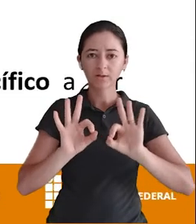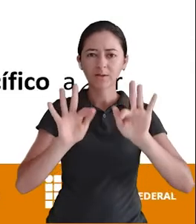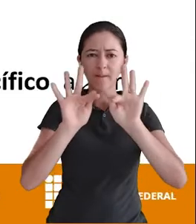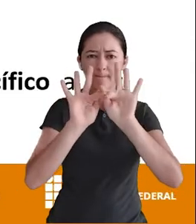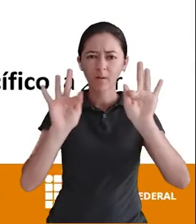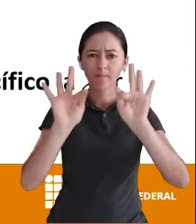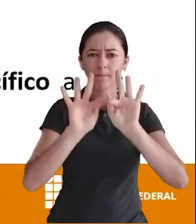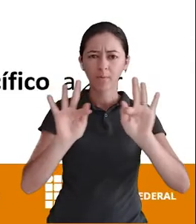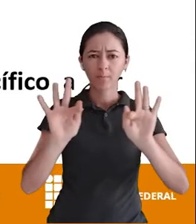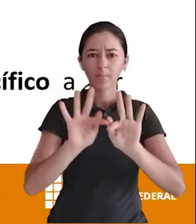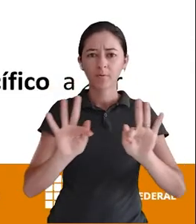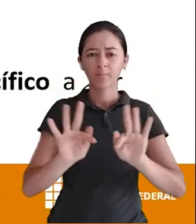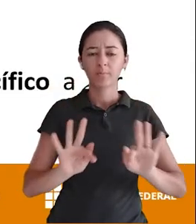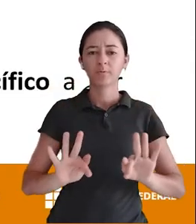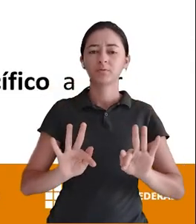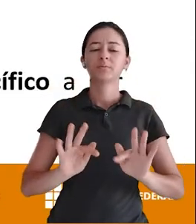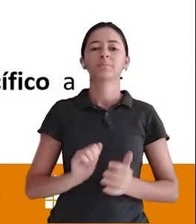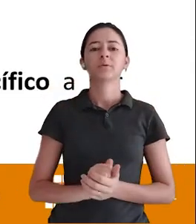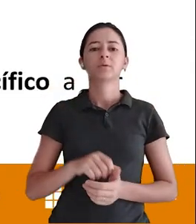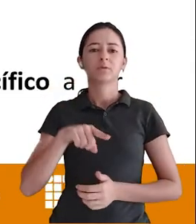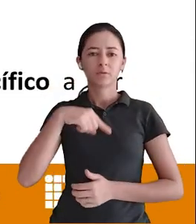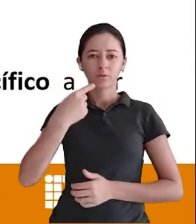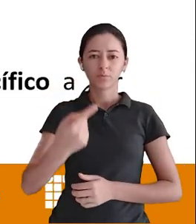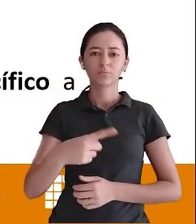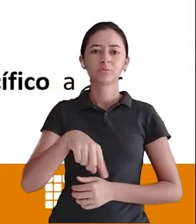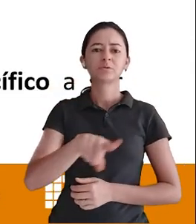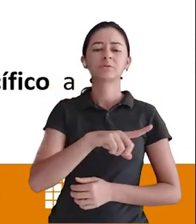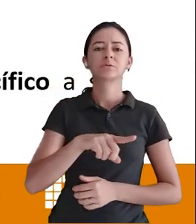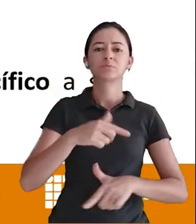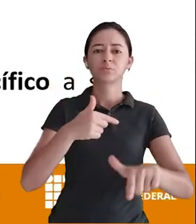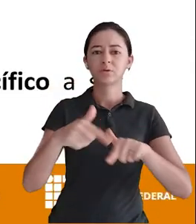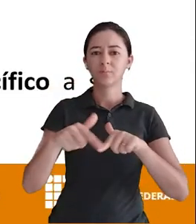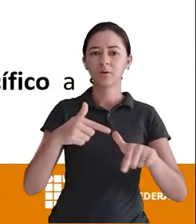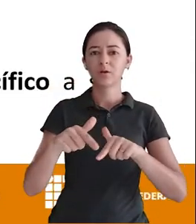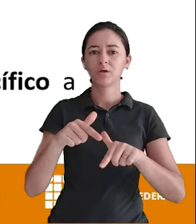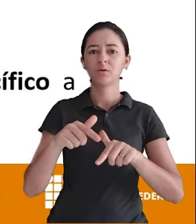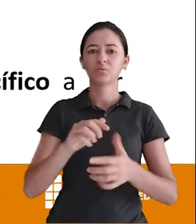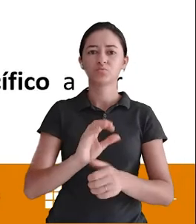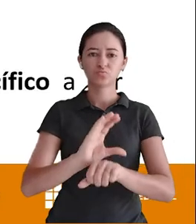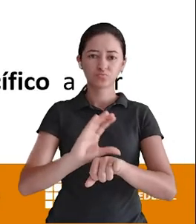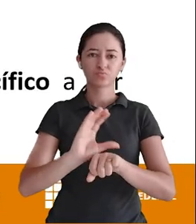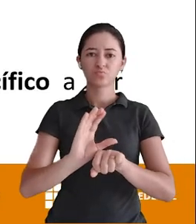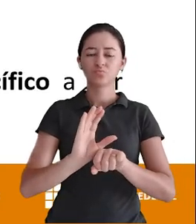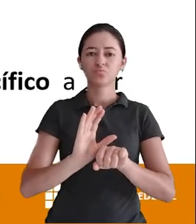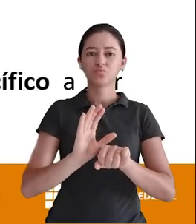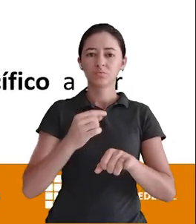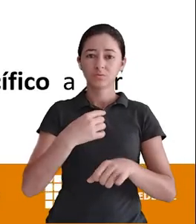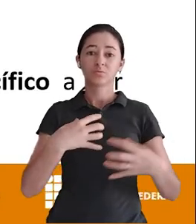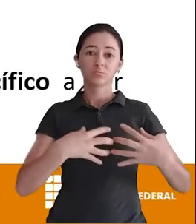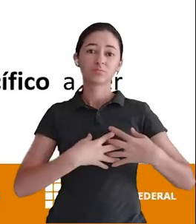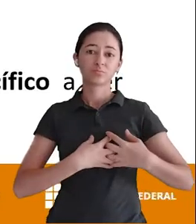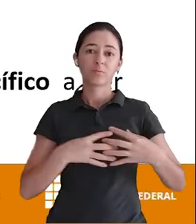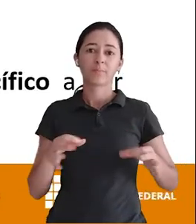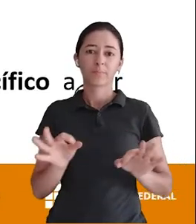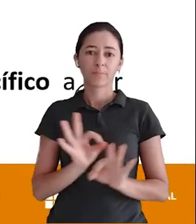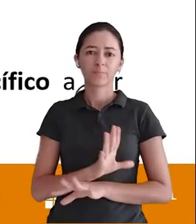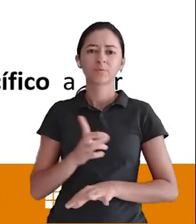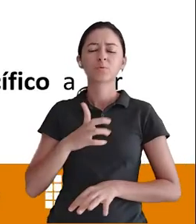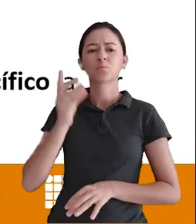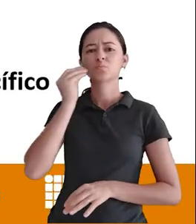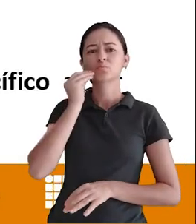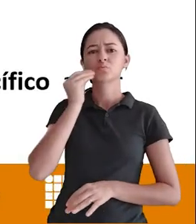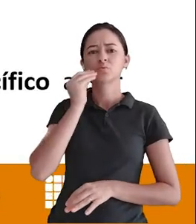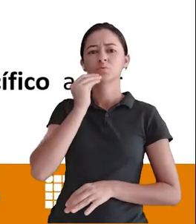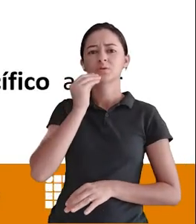Vocês vão trabalhar Vamos supor que vocês vão trabalhar Vocês vão terminar o curso aqui E você teve a oportunidade de emprego Você vai